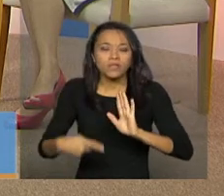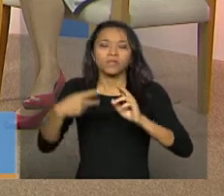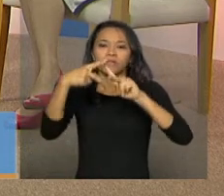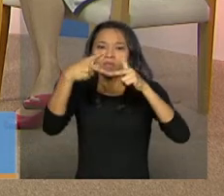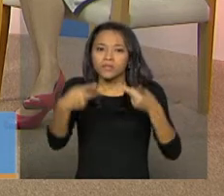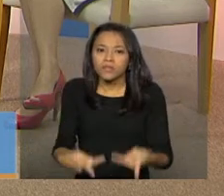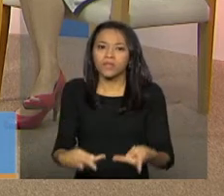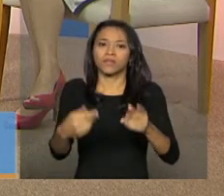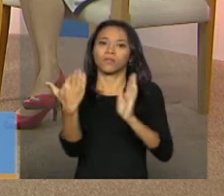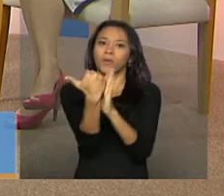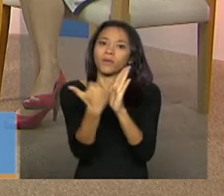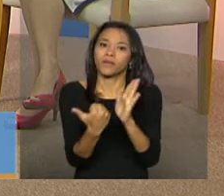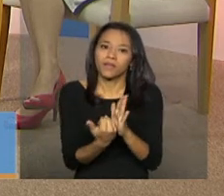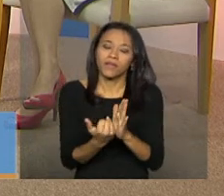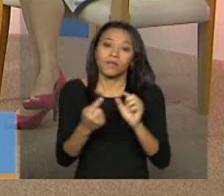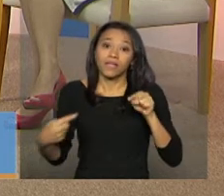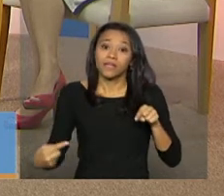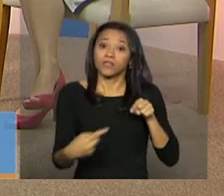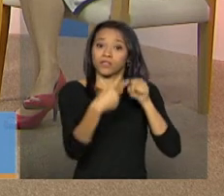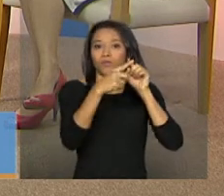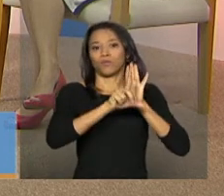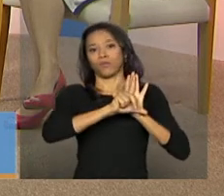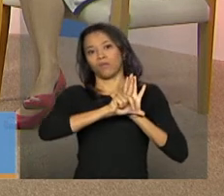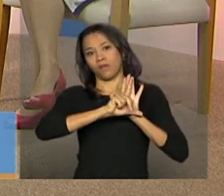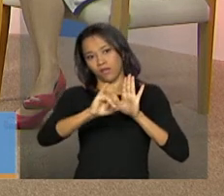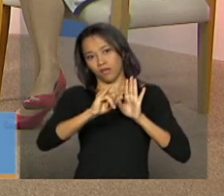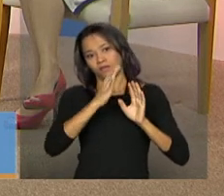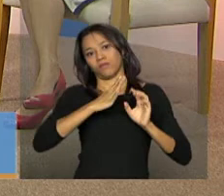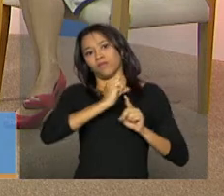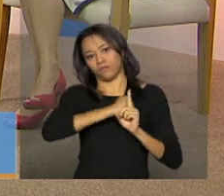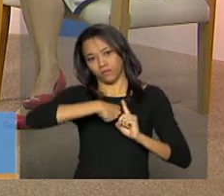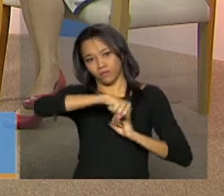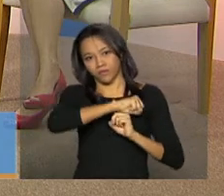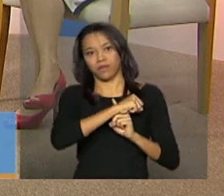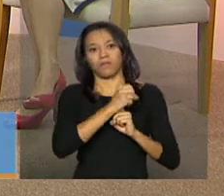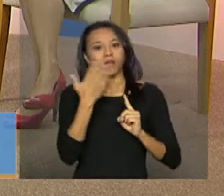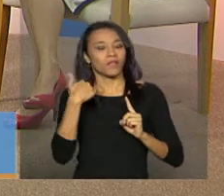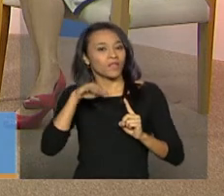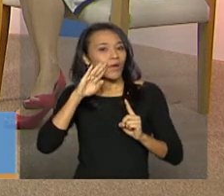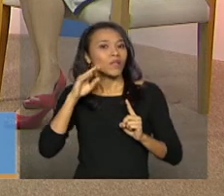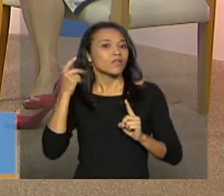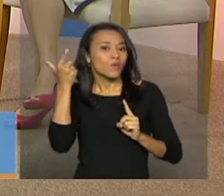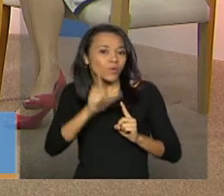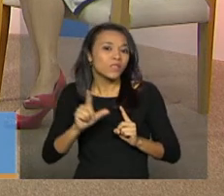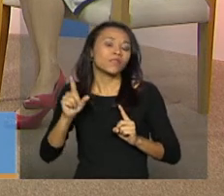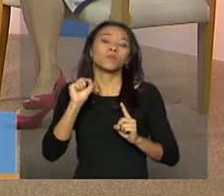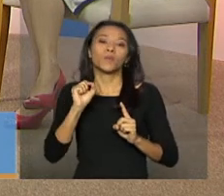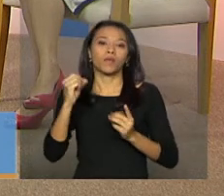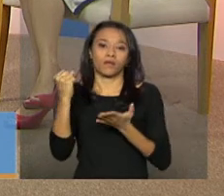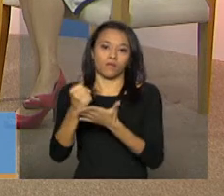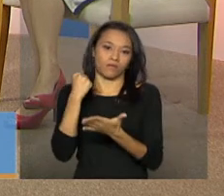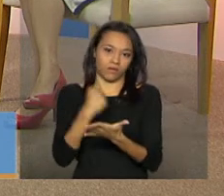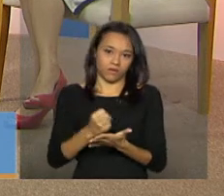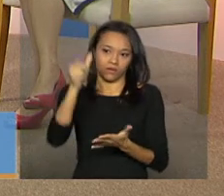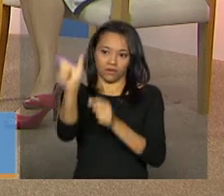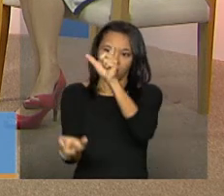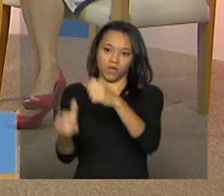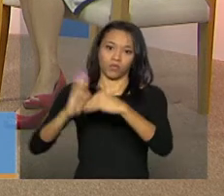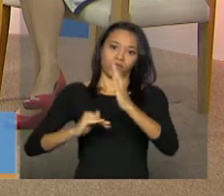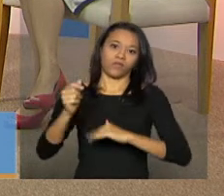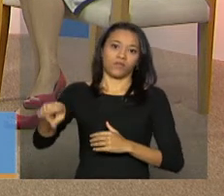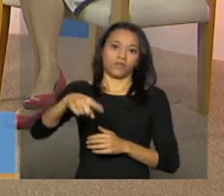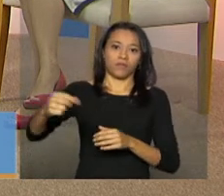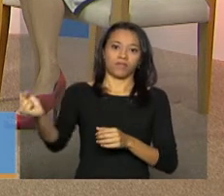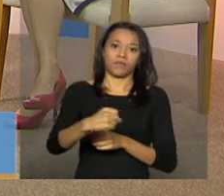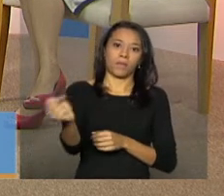traduzida na nossa lei orgânica da assistência social para a gente fazer essa contratação. E eu acho que é importante, mas uma informação para os